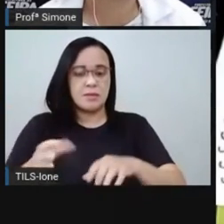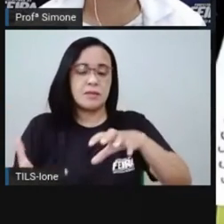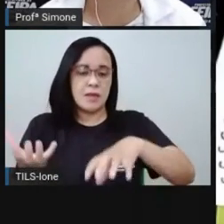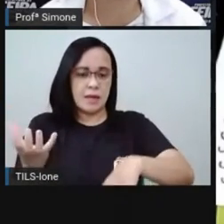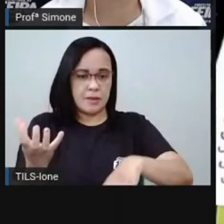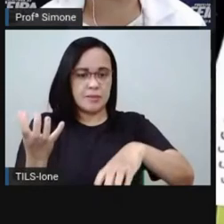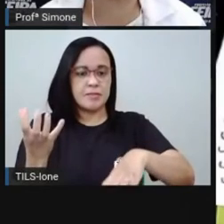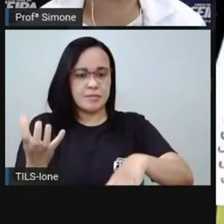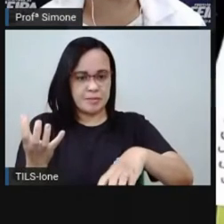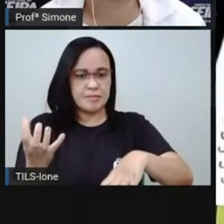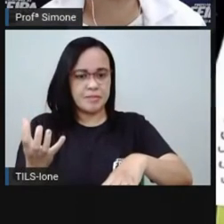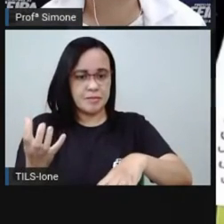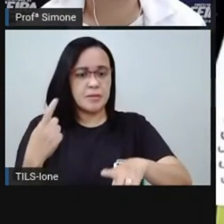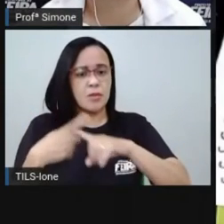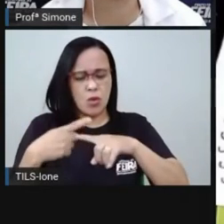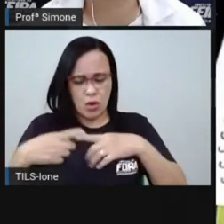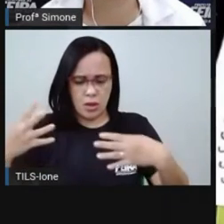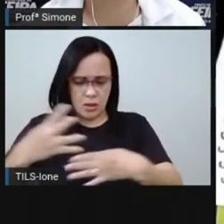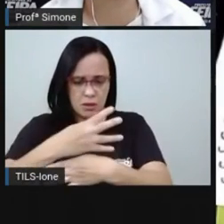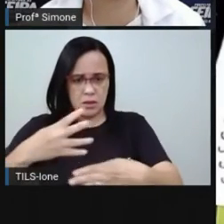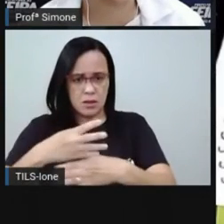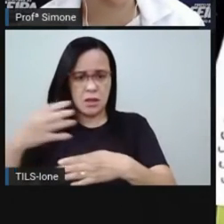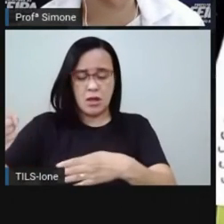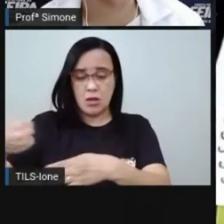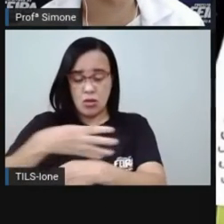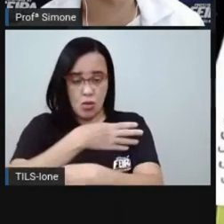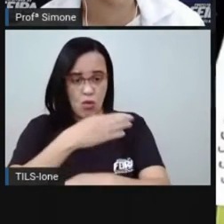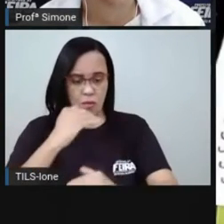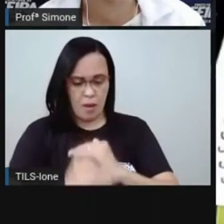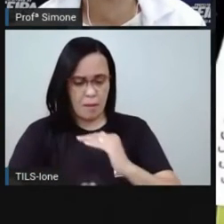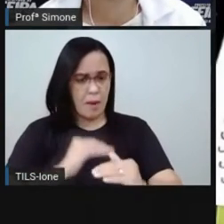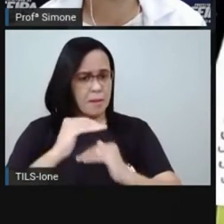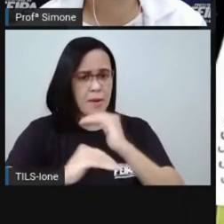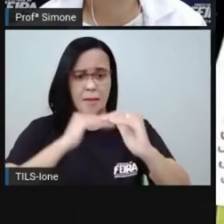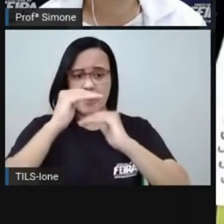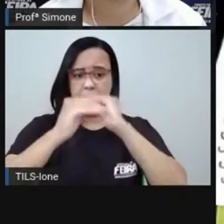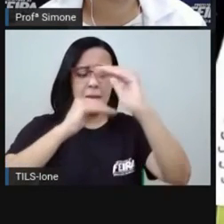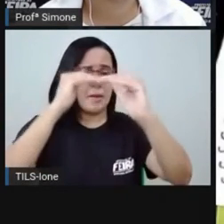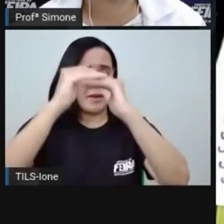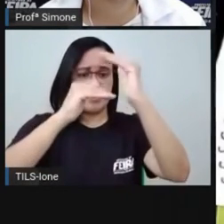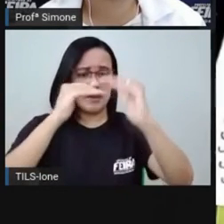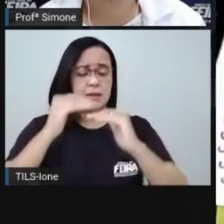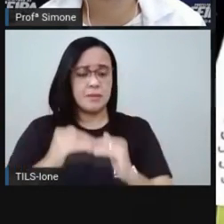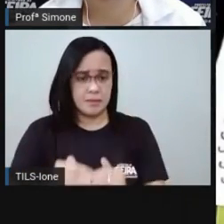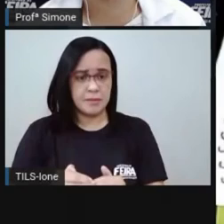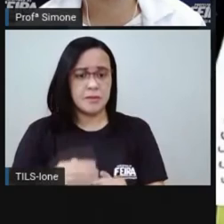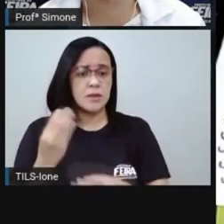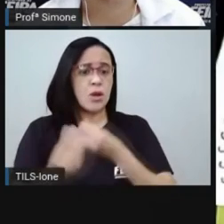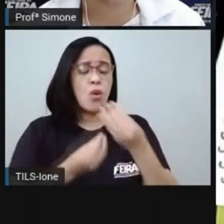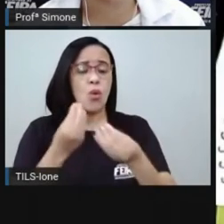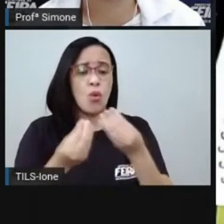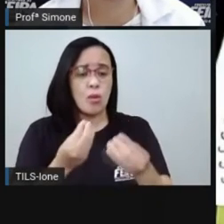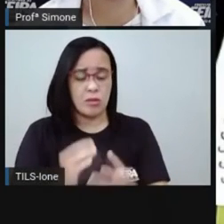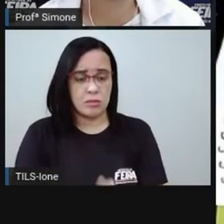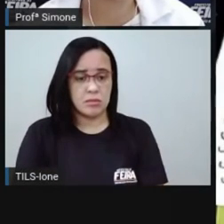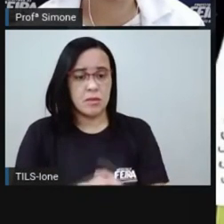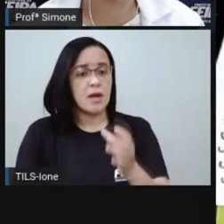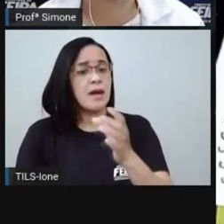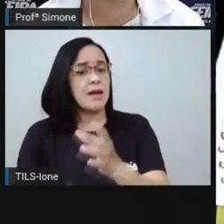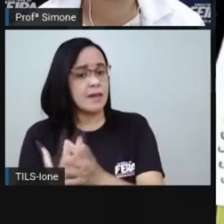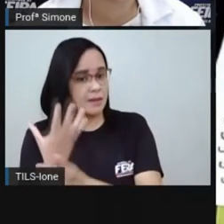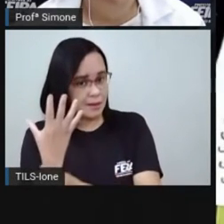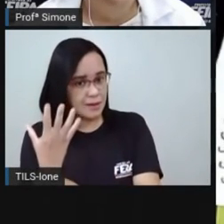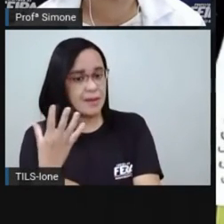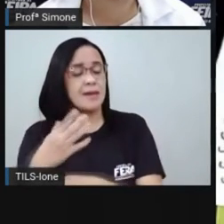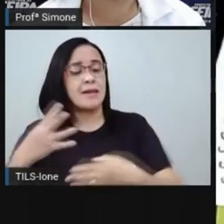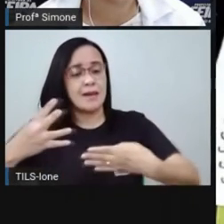desenvolver o Brasil 50 anos em 5 e nesse processo de desenvolvimento é criada e construída